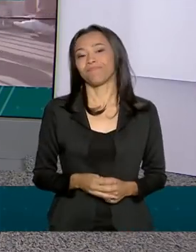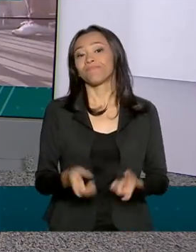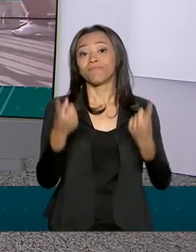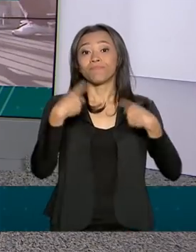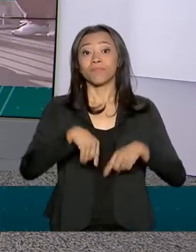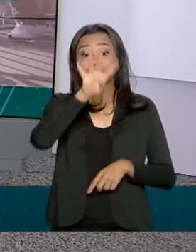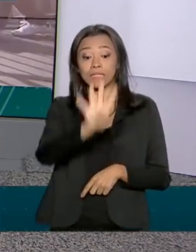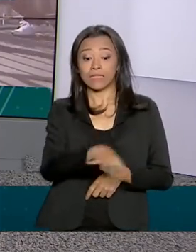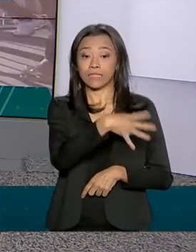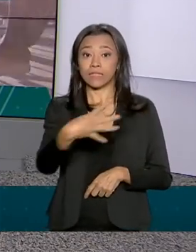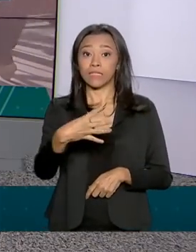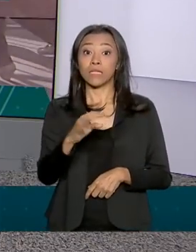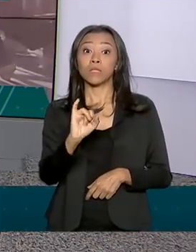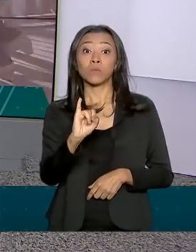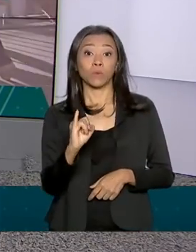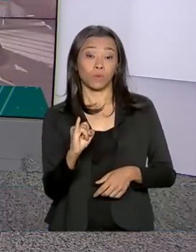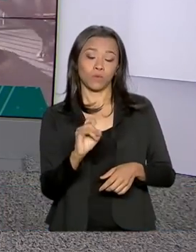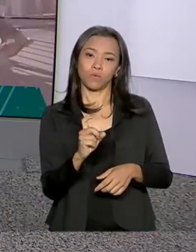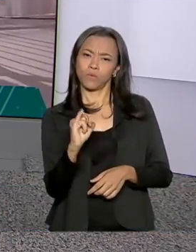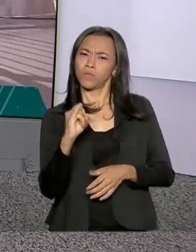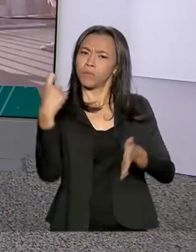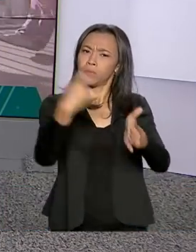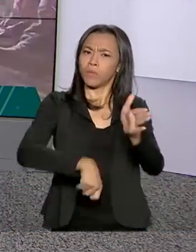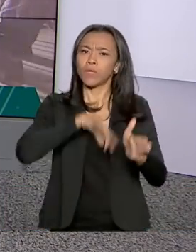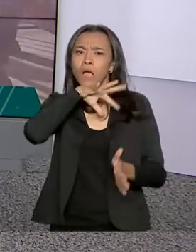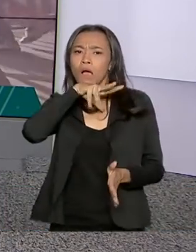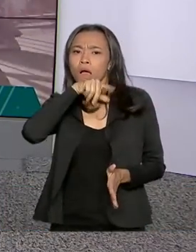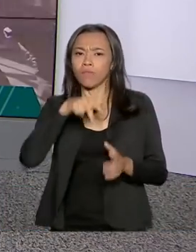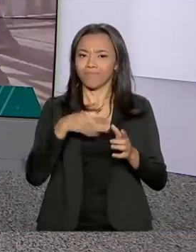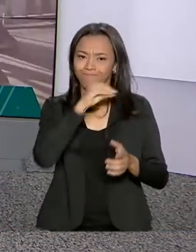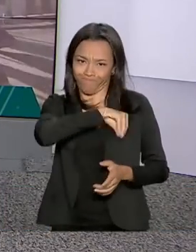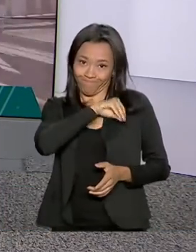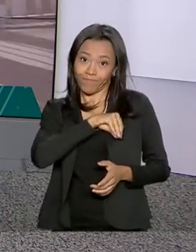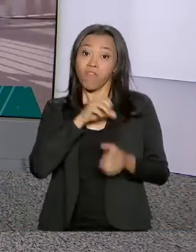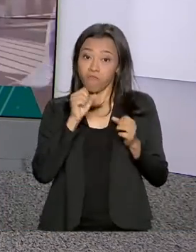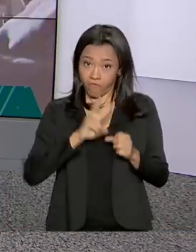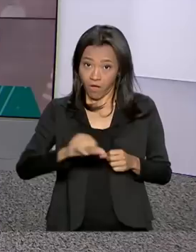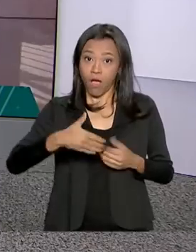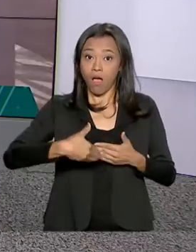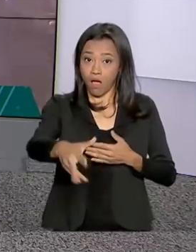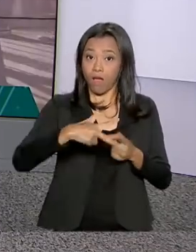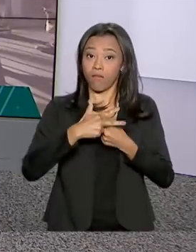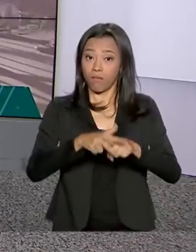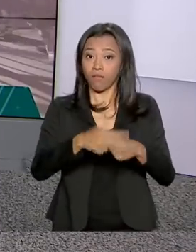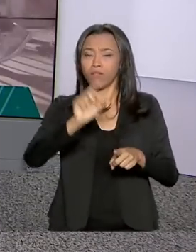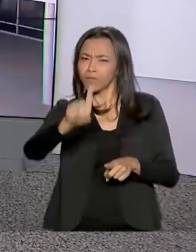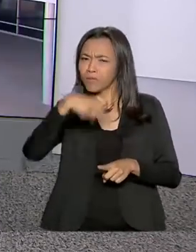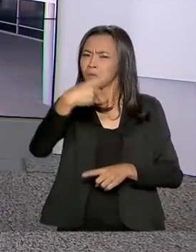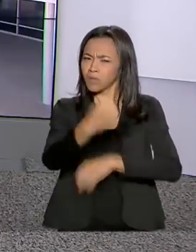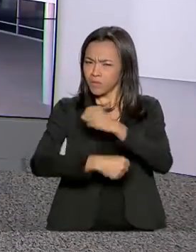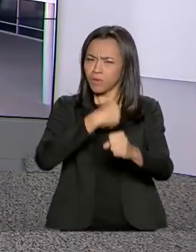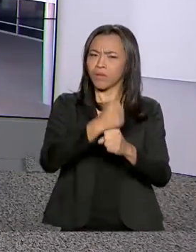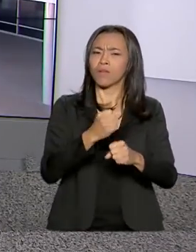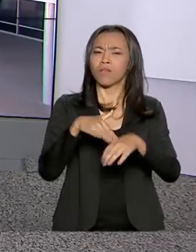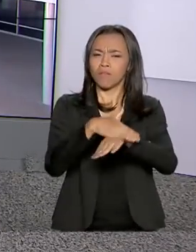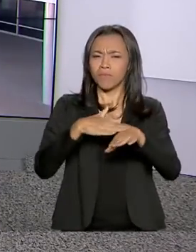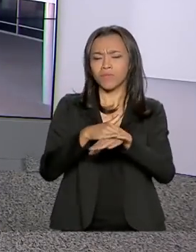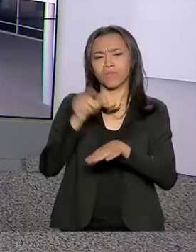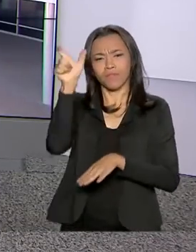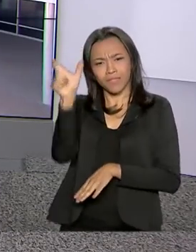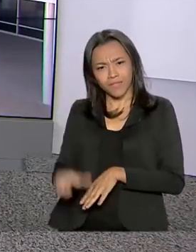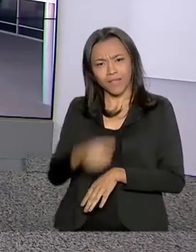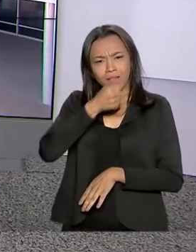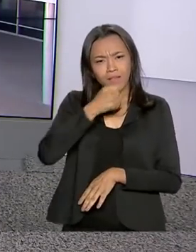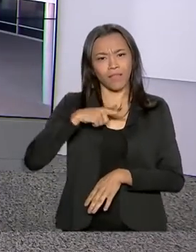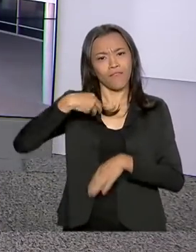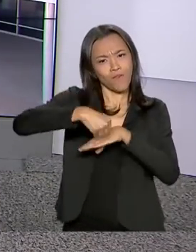A tabela do imposto de renda pode ser reajustada no ano que vem. Vamos então até o Palácio do Planalto conversar com a repórter Daniele Popov que tem as informações